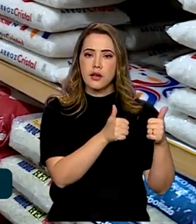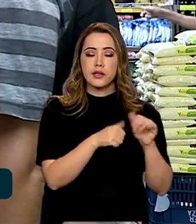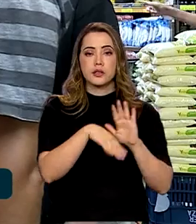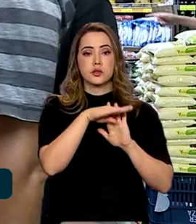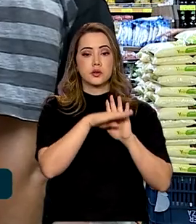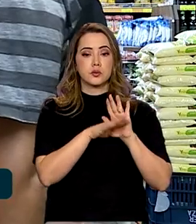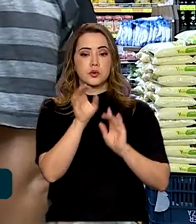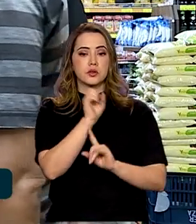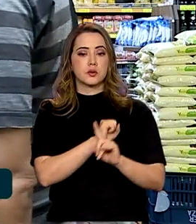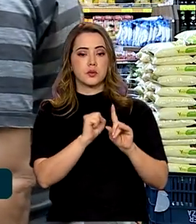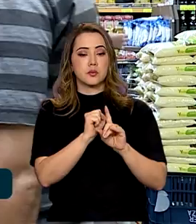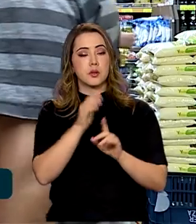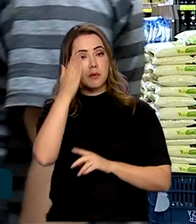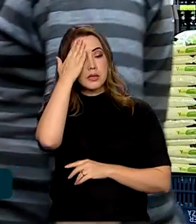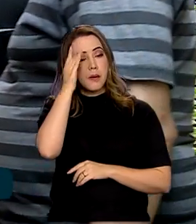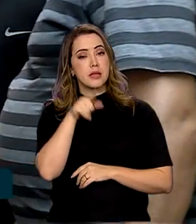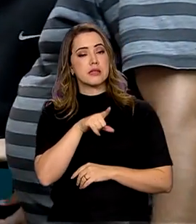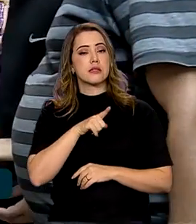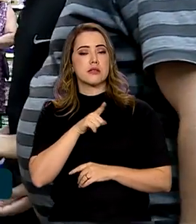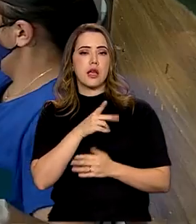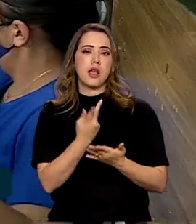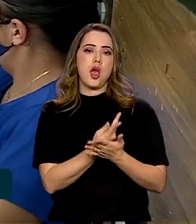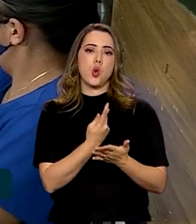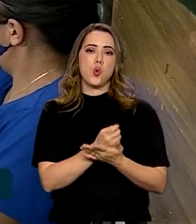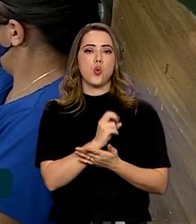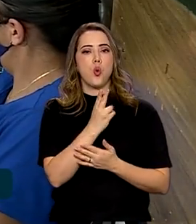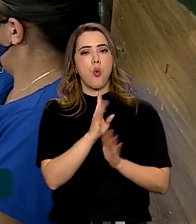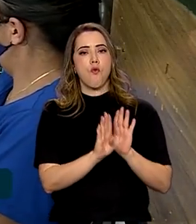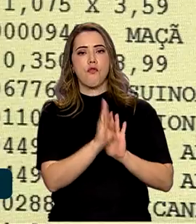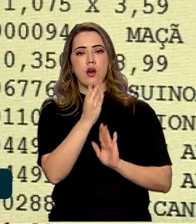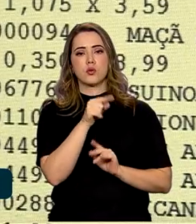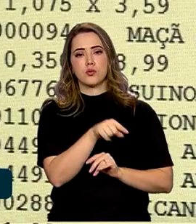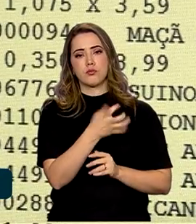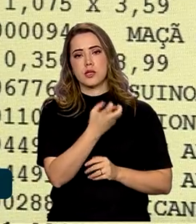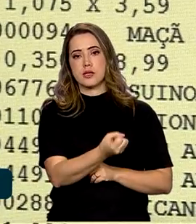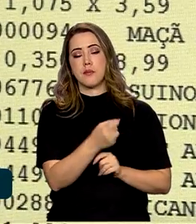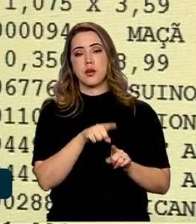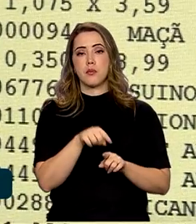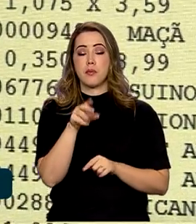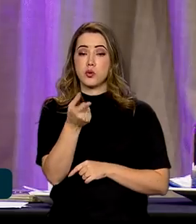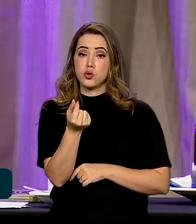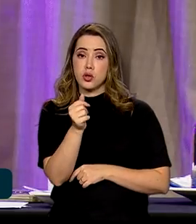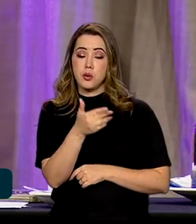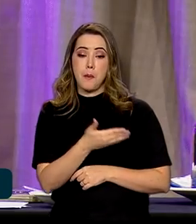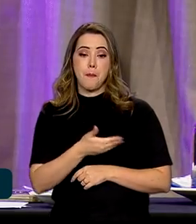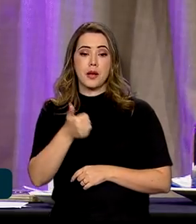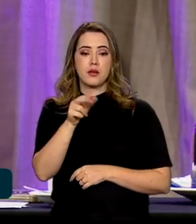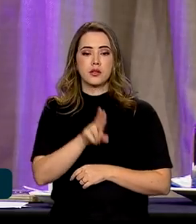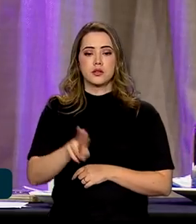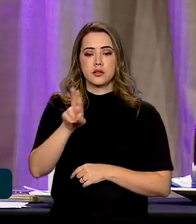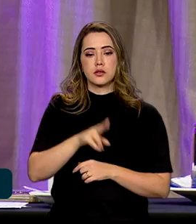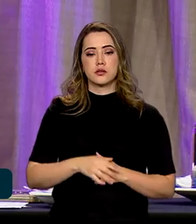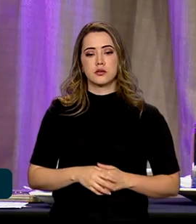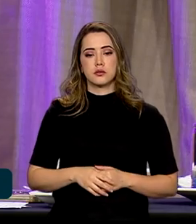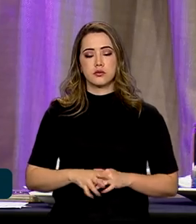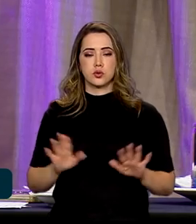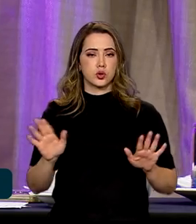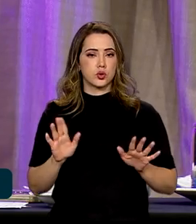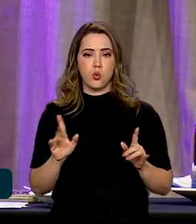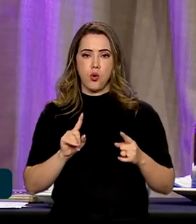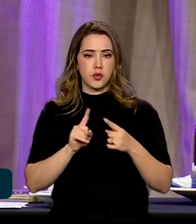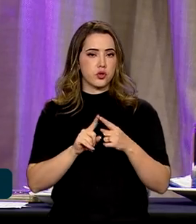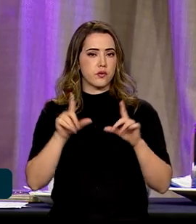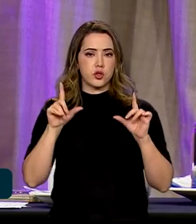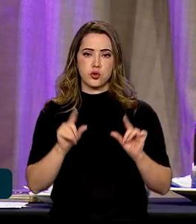sociais para descobrir fraudes e erros, para que o dinheiro seja melhor usado. Ninguém quer diminuir a